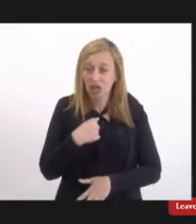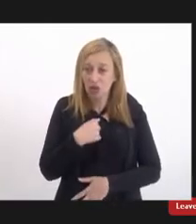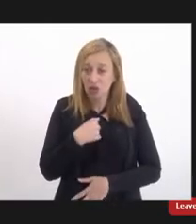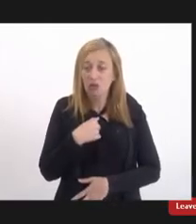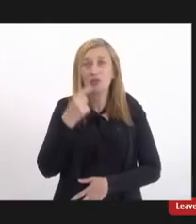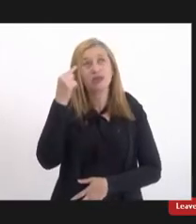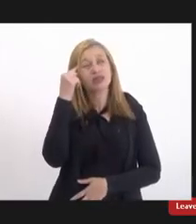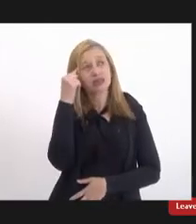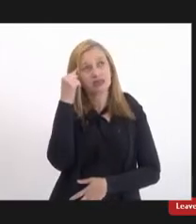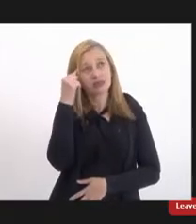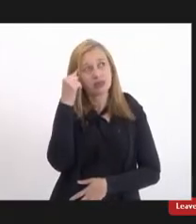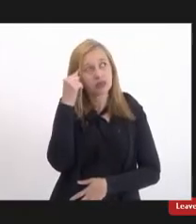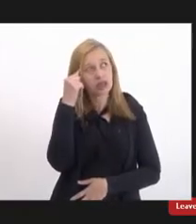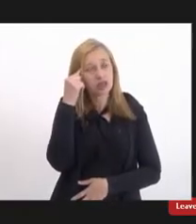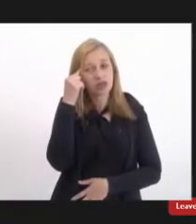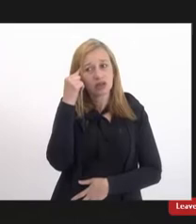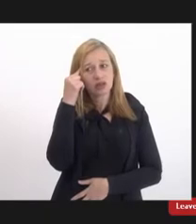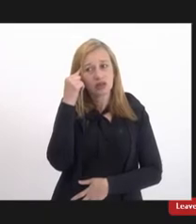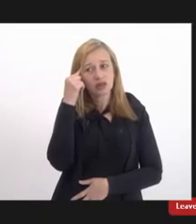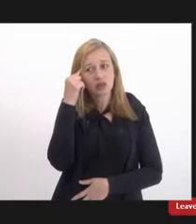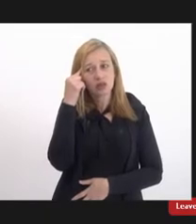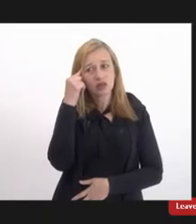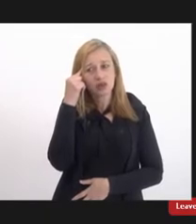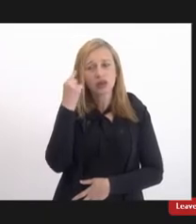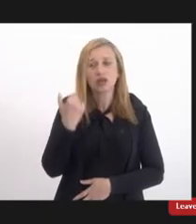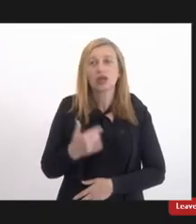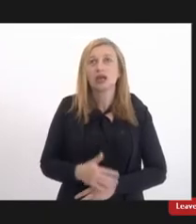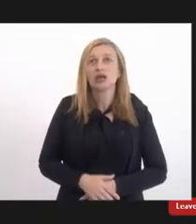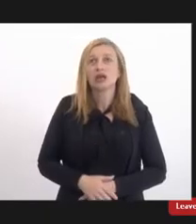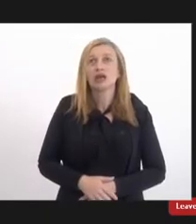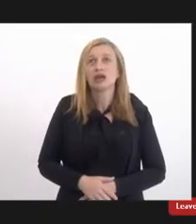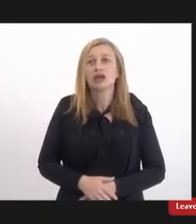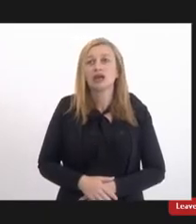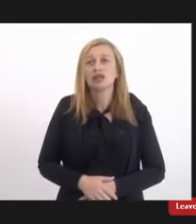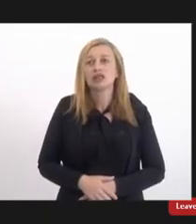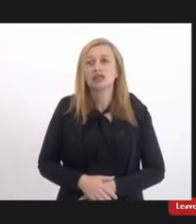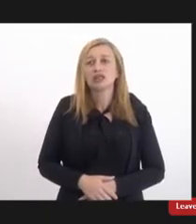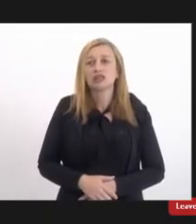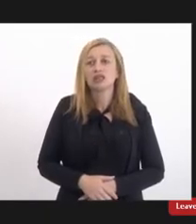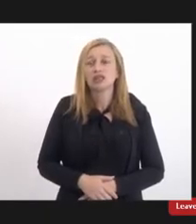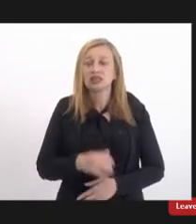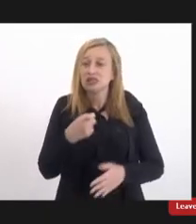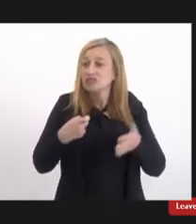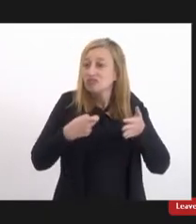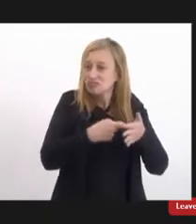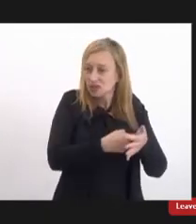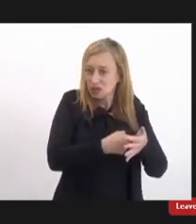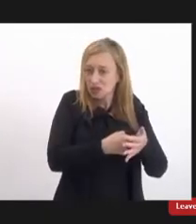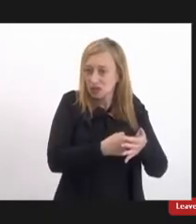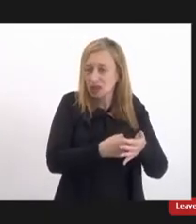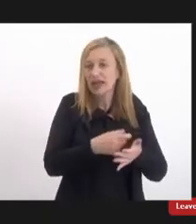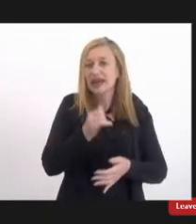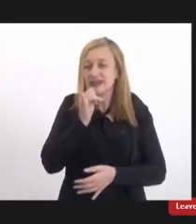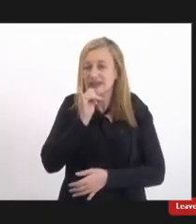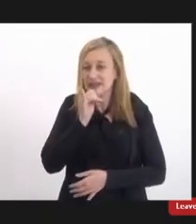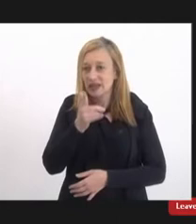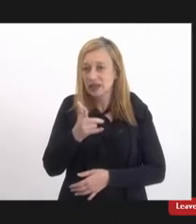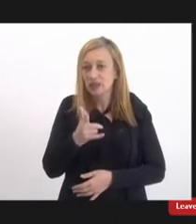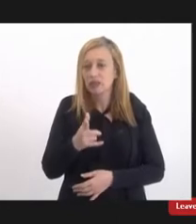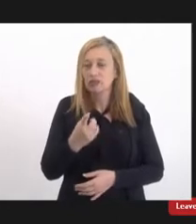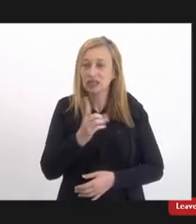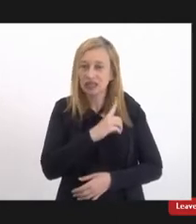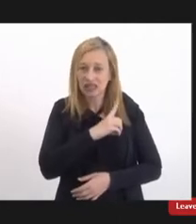pensando que uma forma por exemplo de fazer uma denúncia como eu dei esse exemplo né na